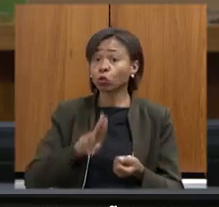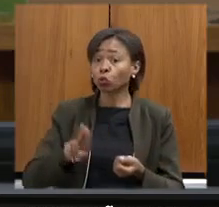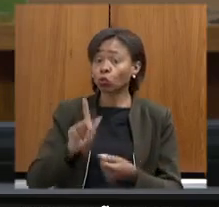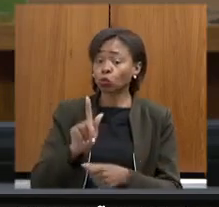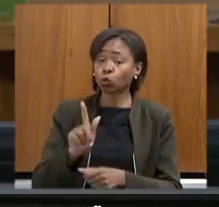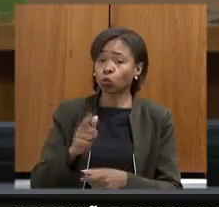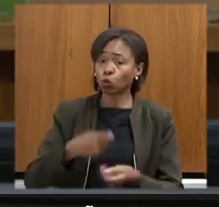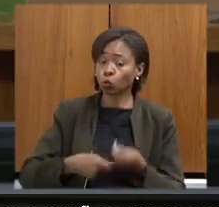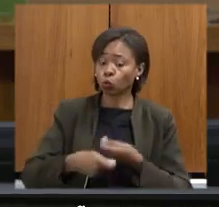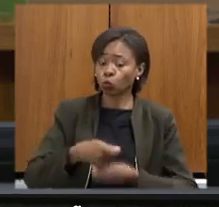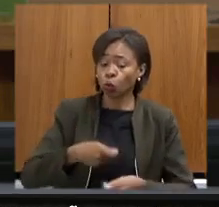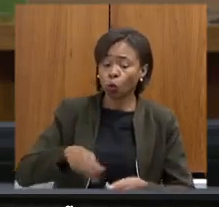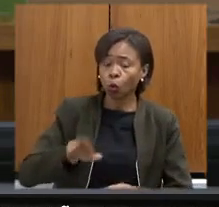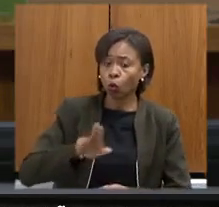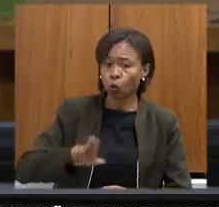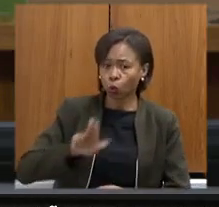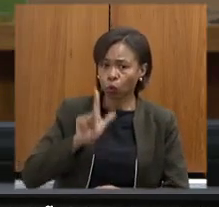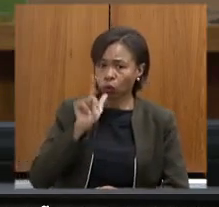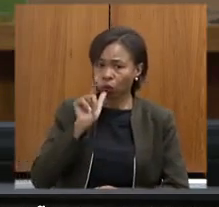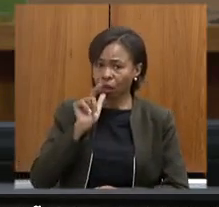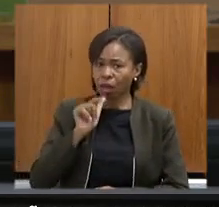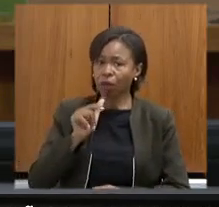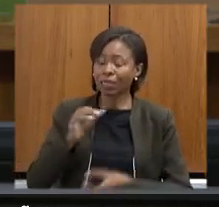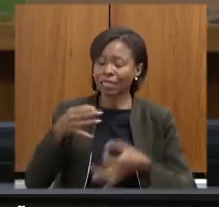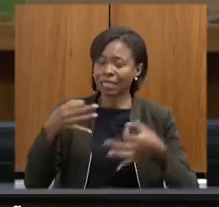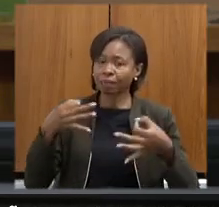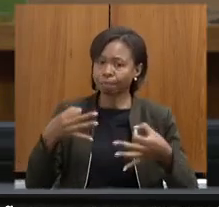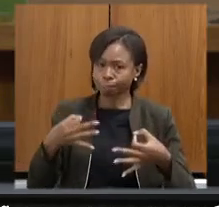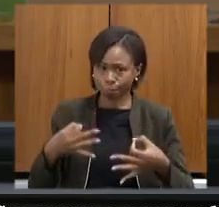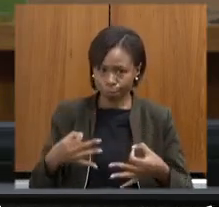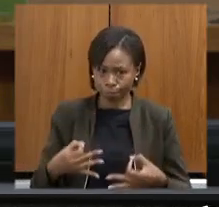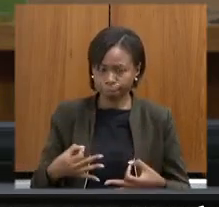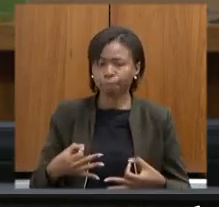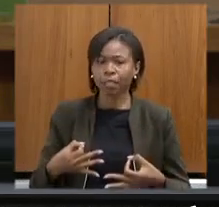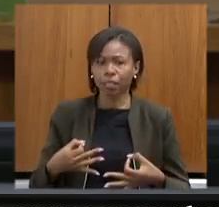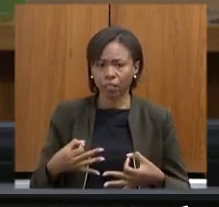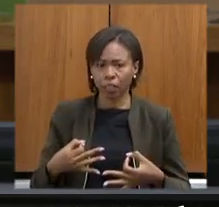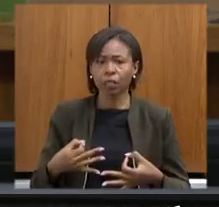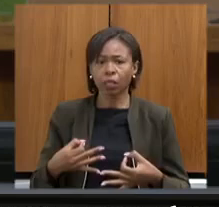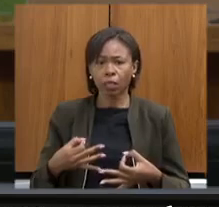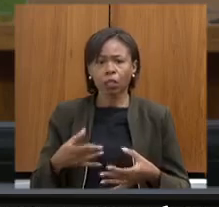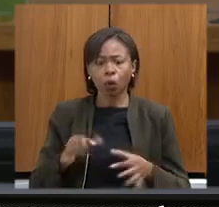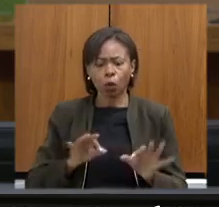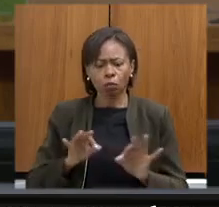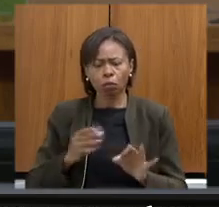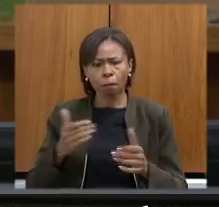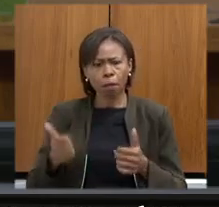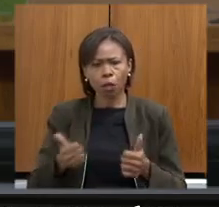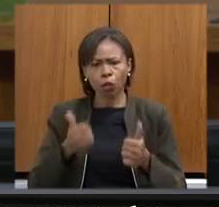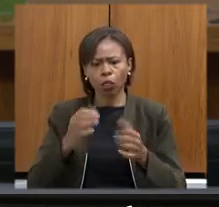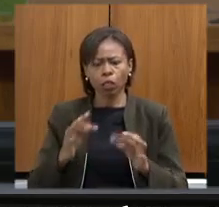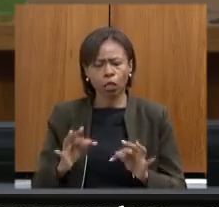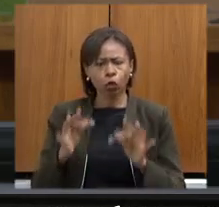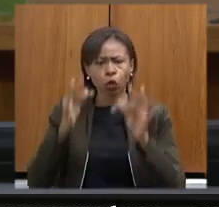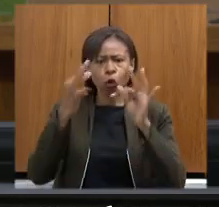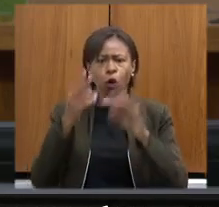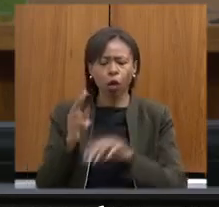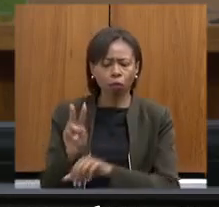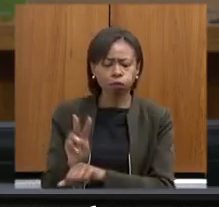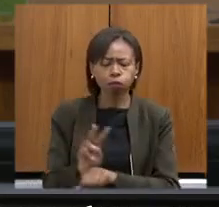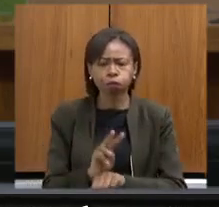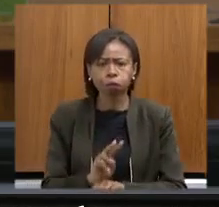da demanda do uso da água para que os usos da água sejam cada vez mais eficientes com a implementação de melhorias tecnológicas e também